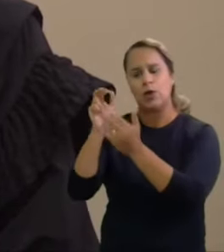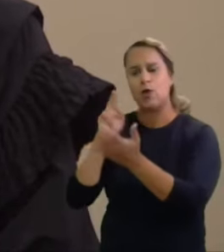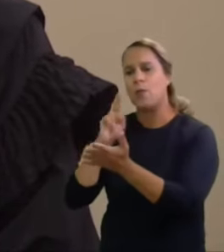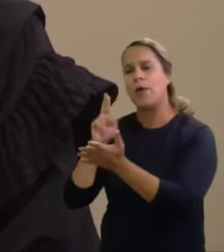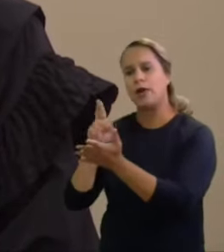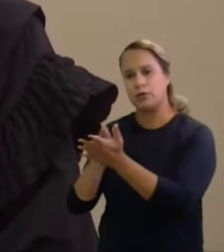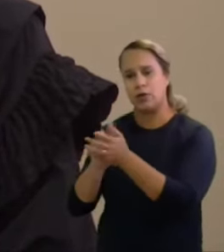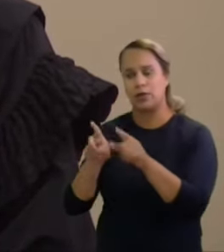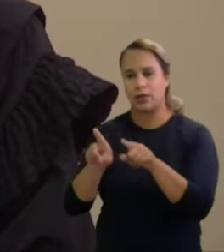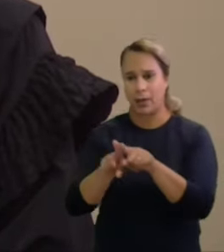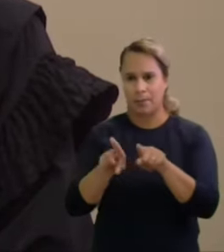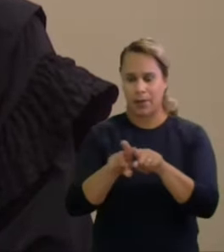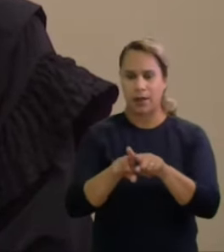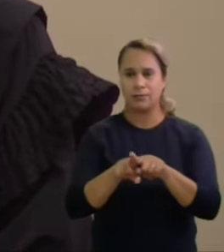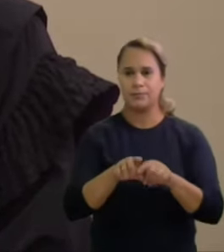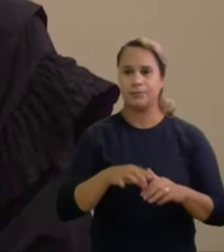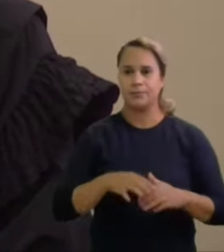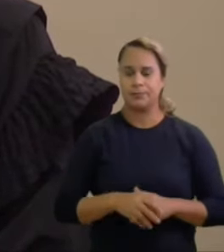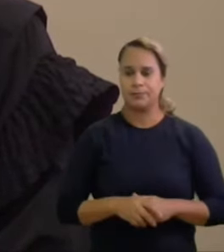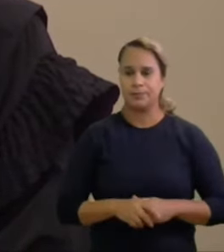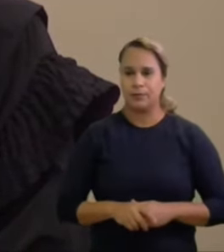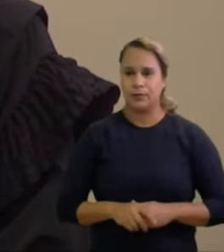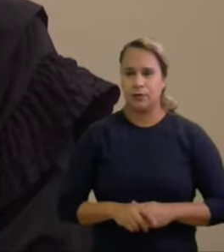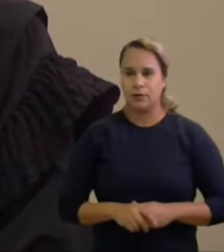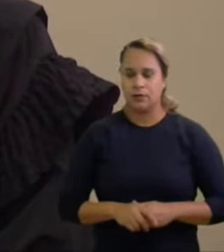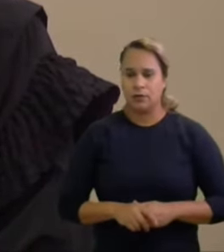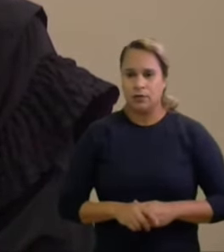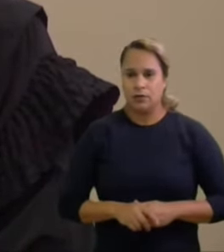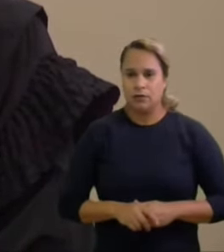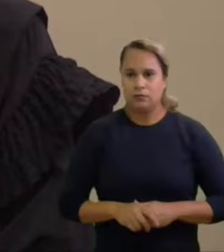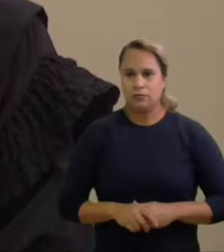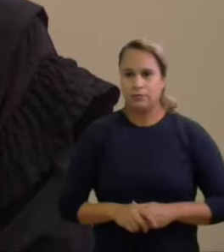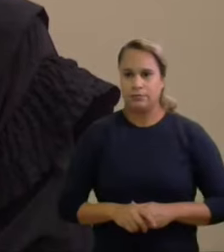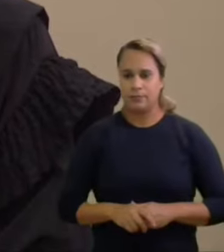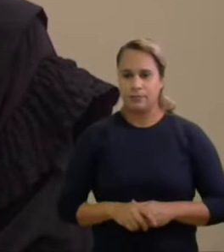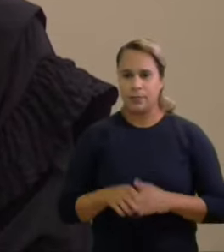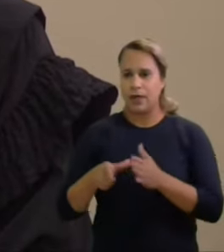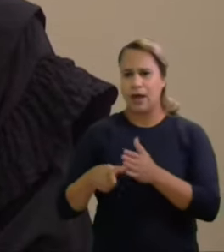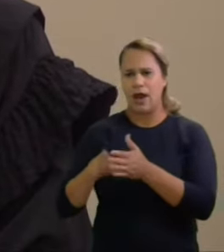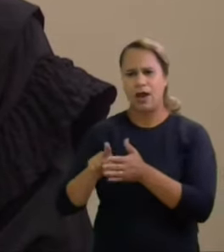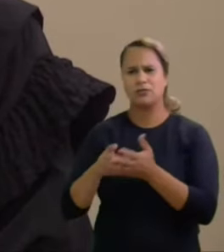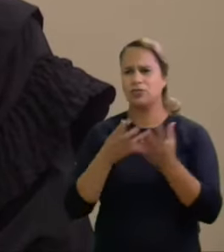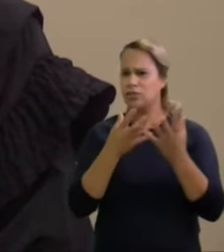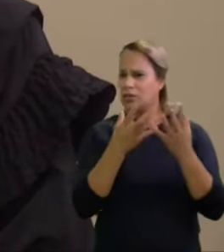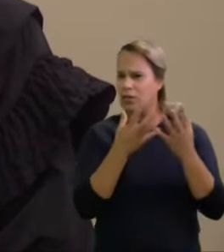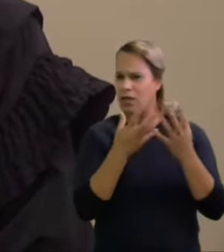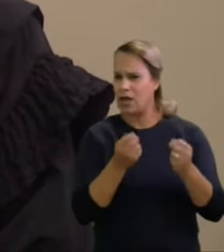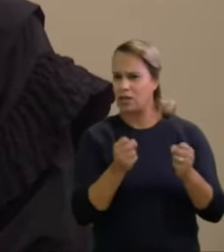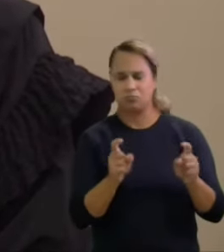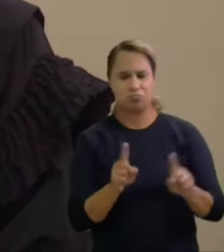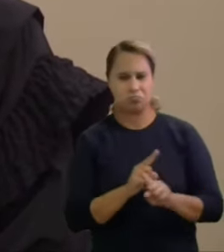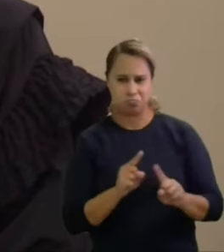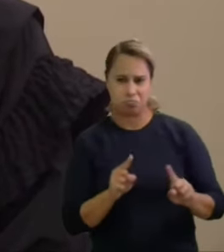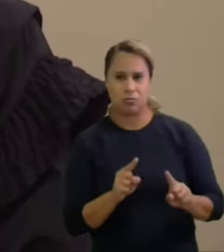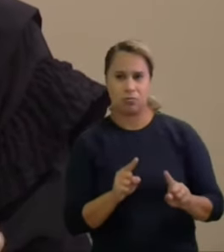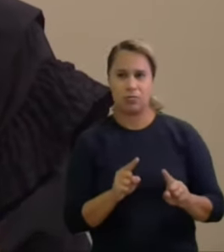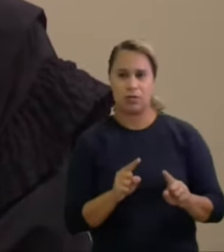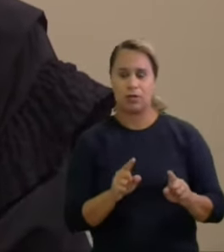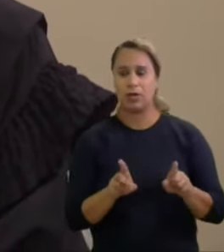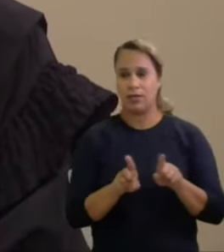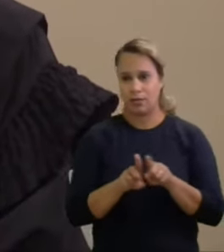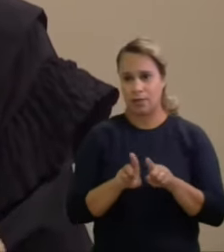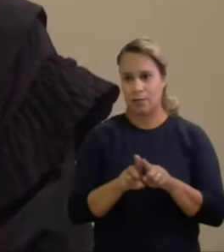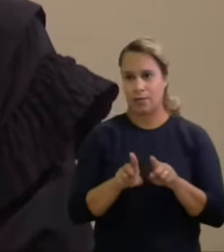referendar a decisão de saneamento no tocante a rejeição das preliminares arguídas em contestação e no mérito agora falando